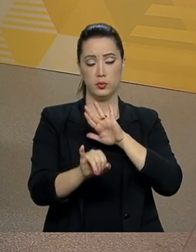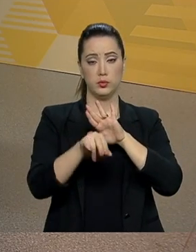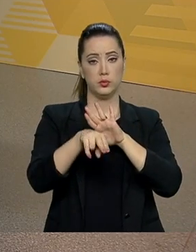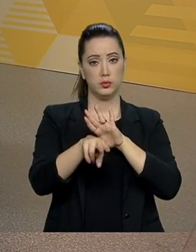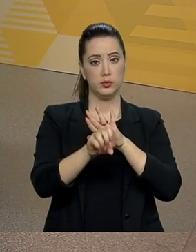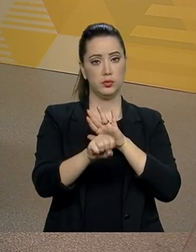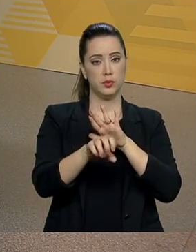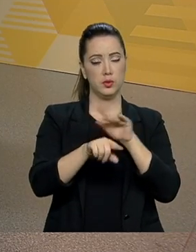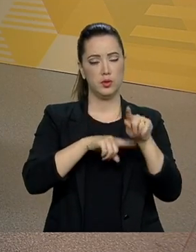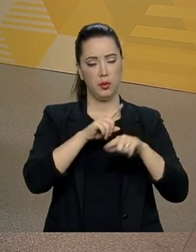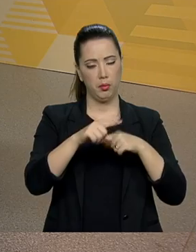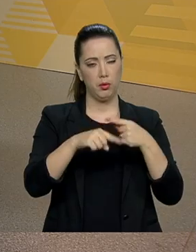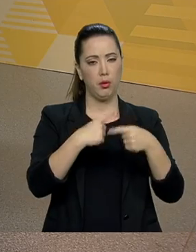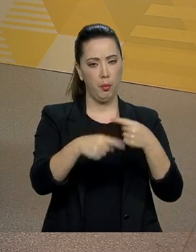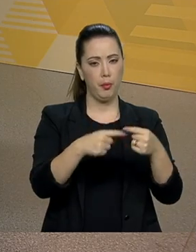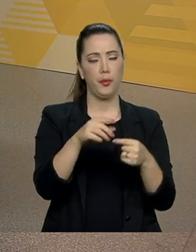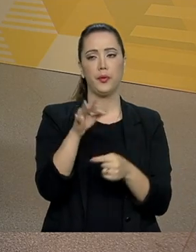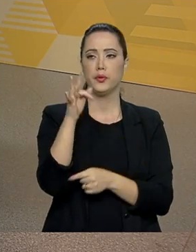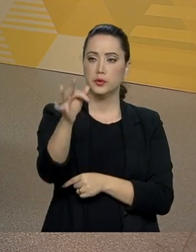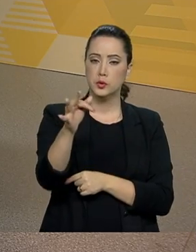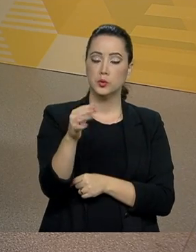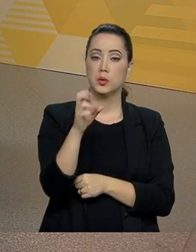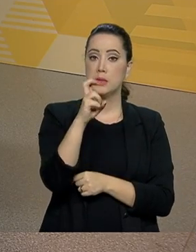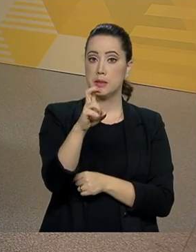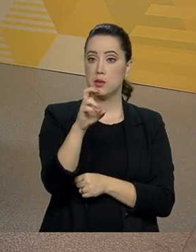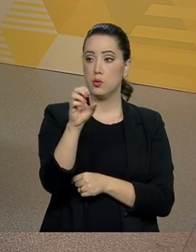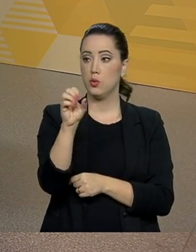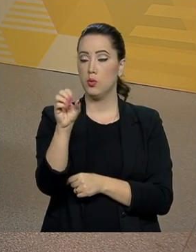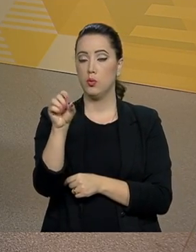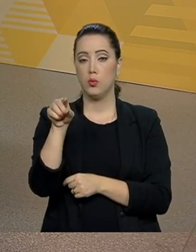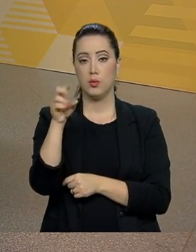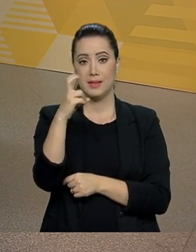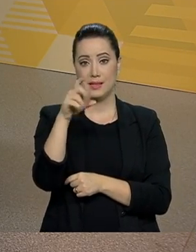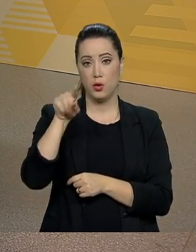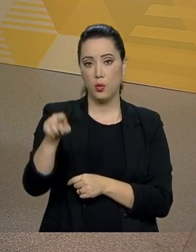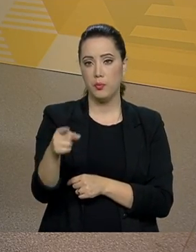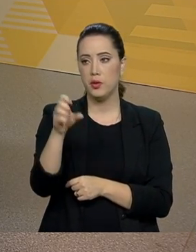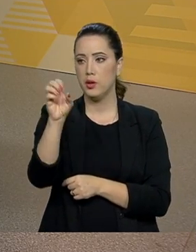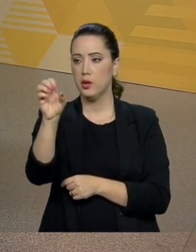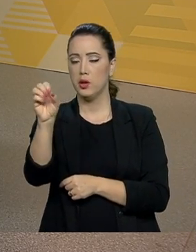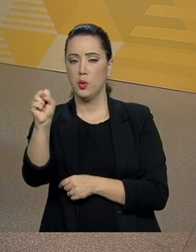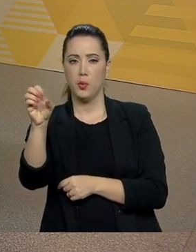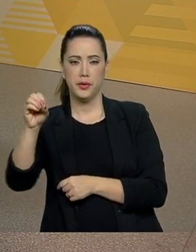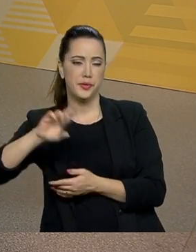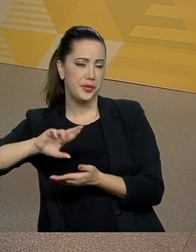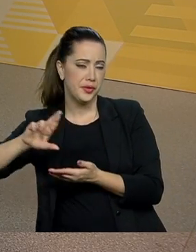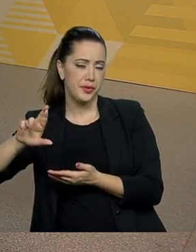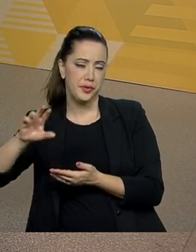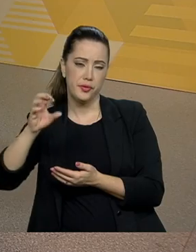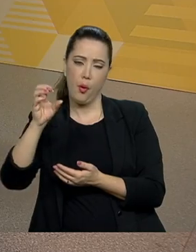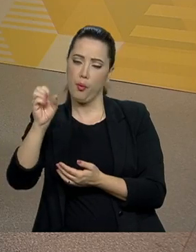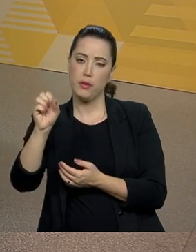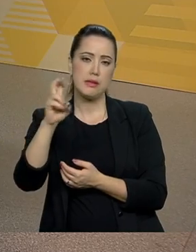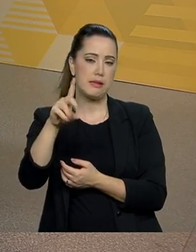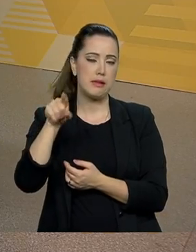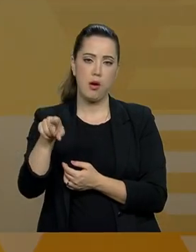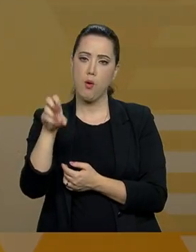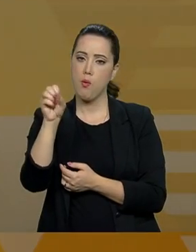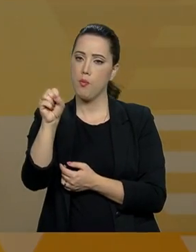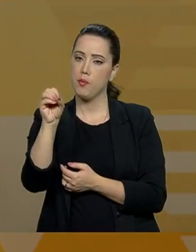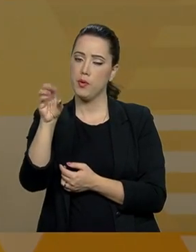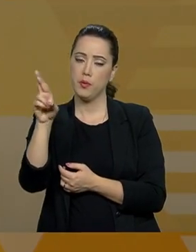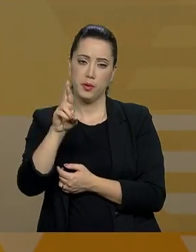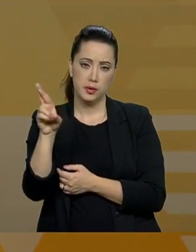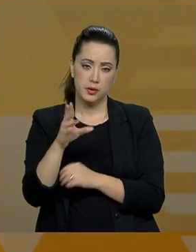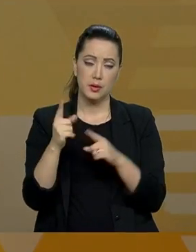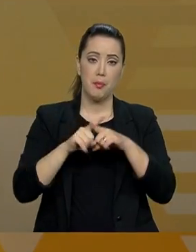processo de transição, que é 5.800 e poucos reais, e o piso, que é um salário mínimo. é um salário mínimo. Agora, é evidente